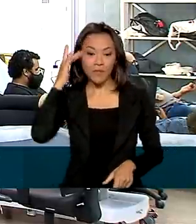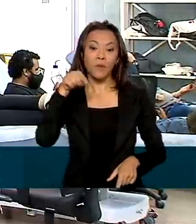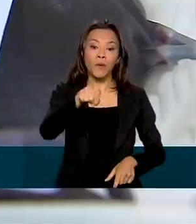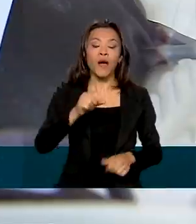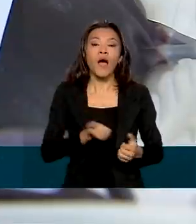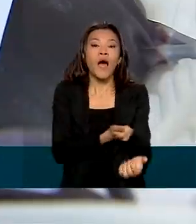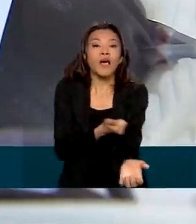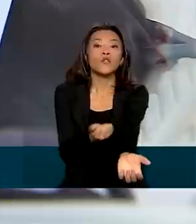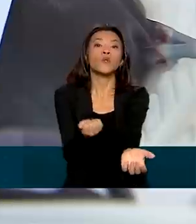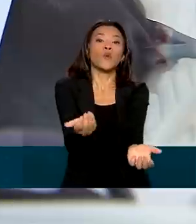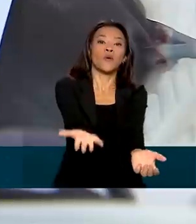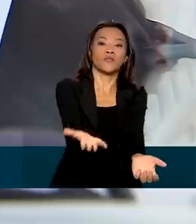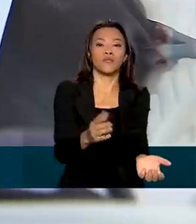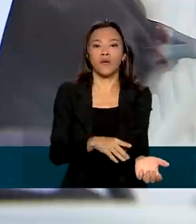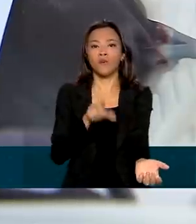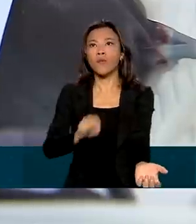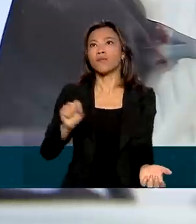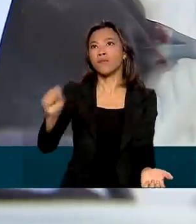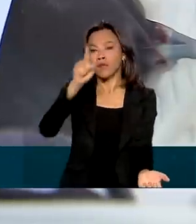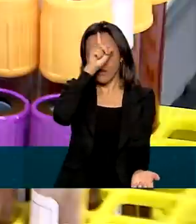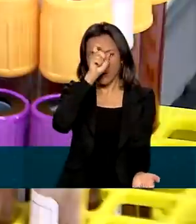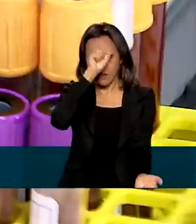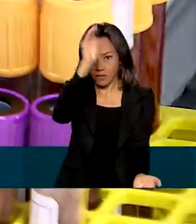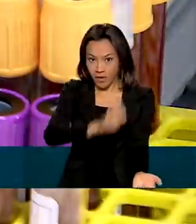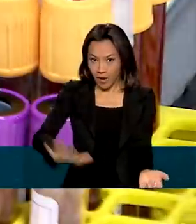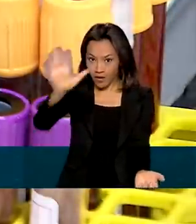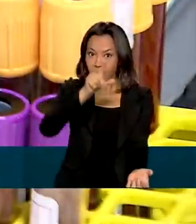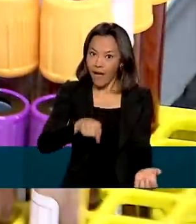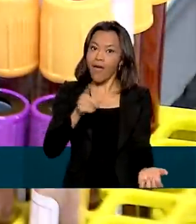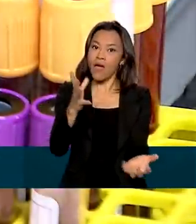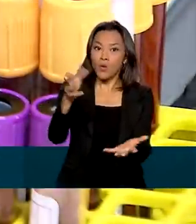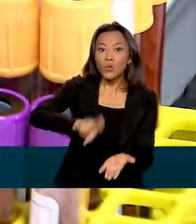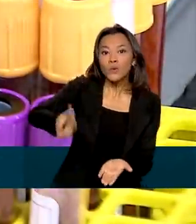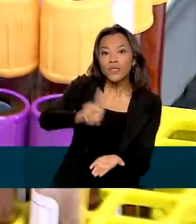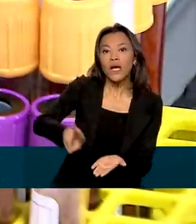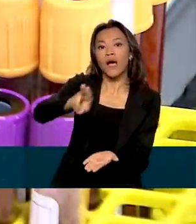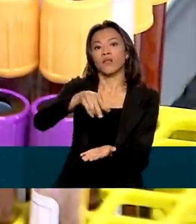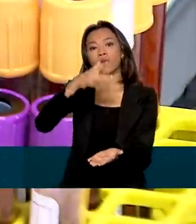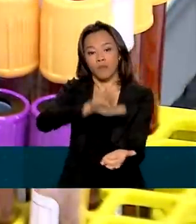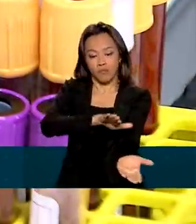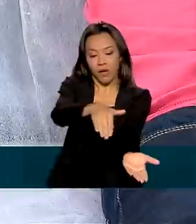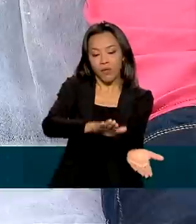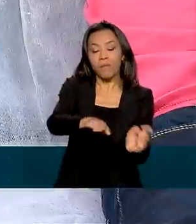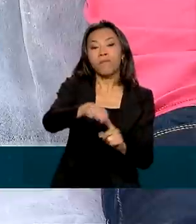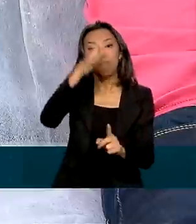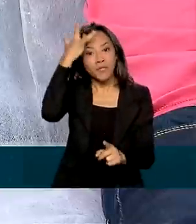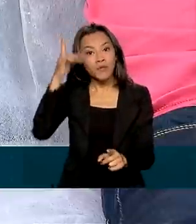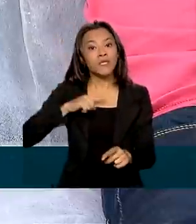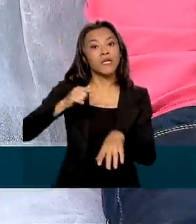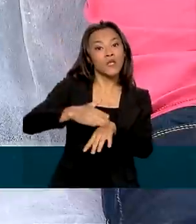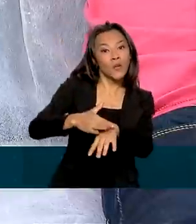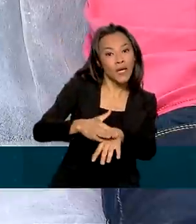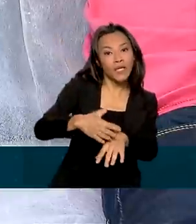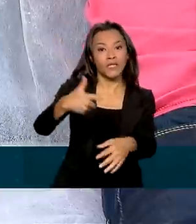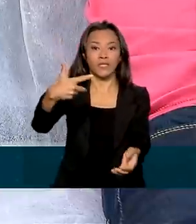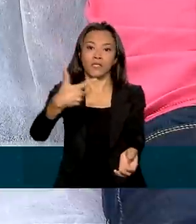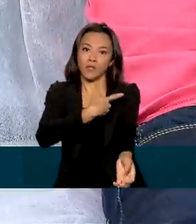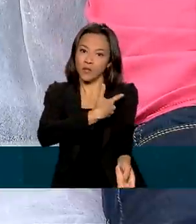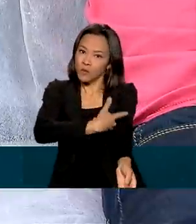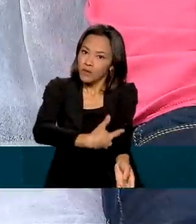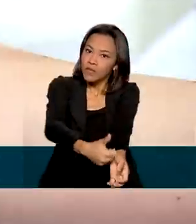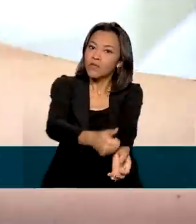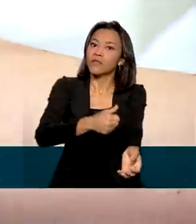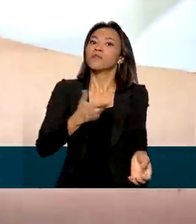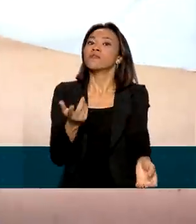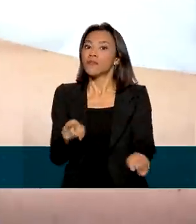todo o país é utilizado no tratamento de pessoas com doenças hematológicas ou câncer. Quem passa por cirurgias de grande